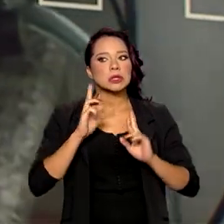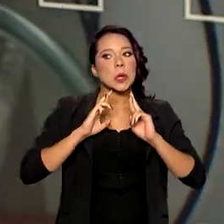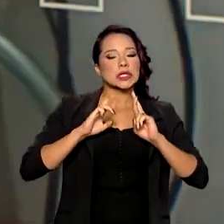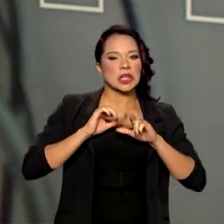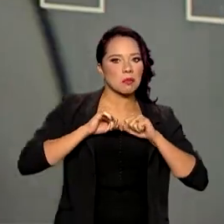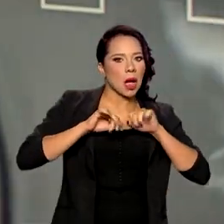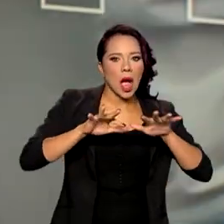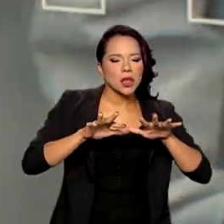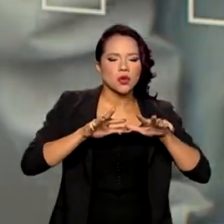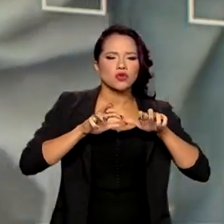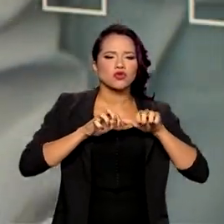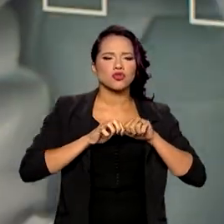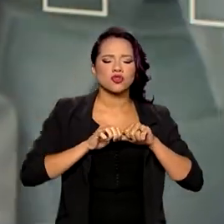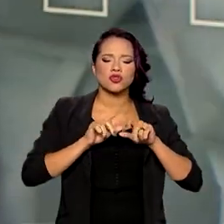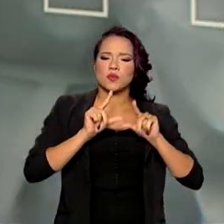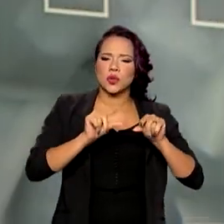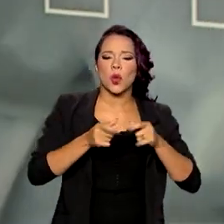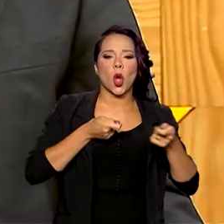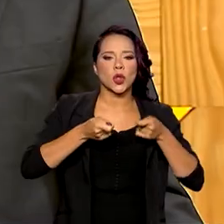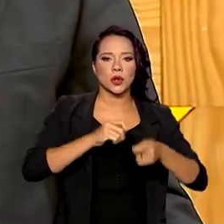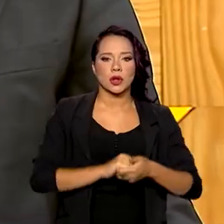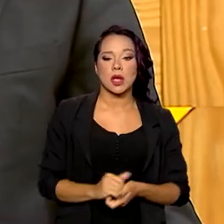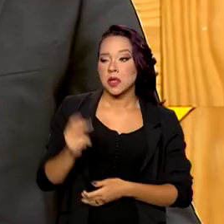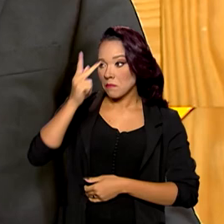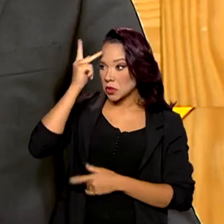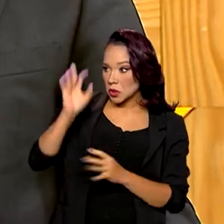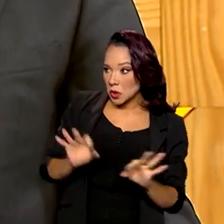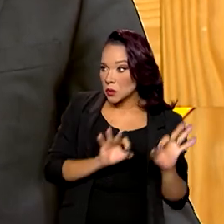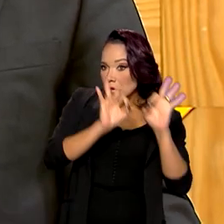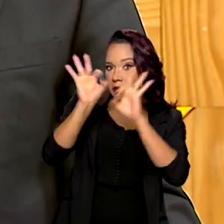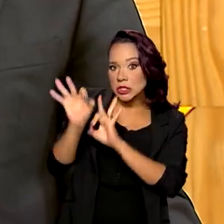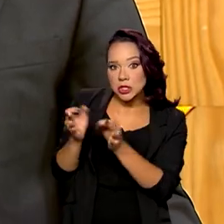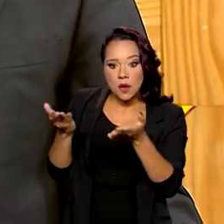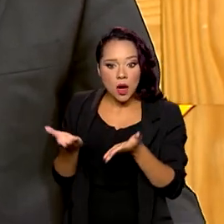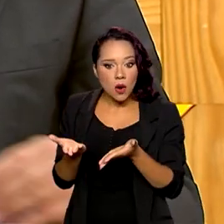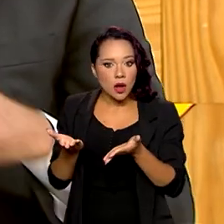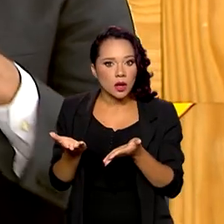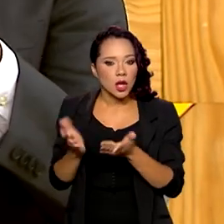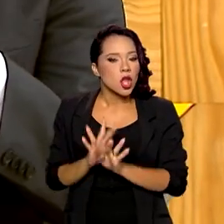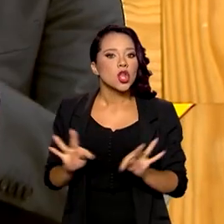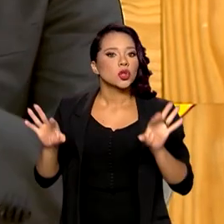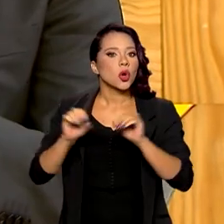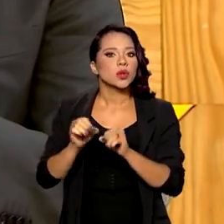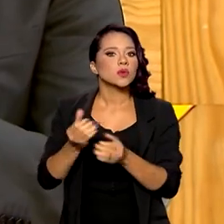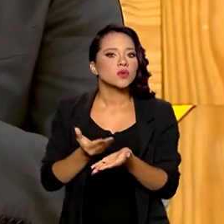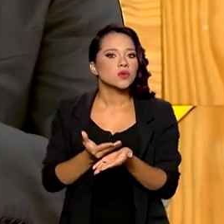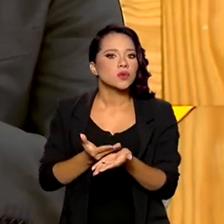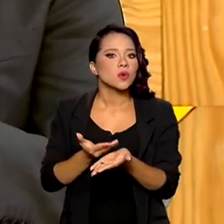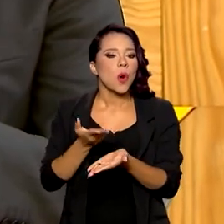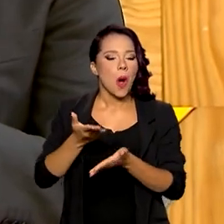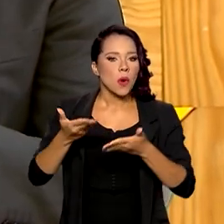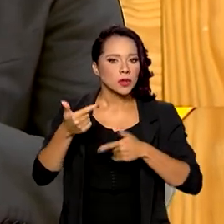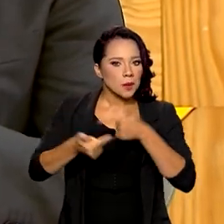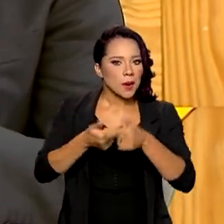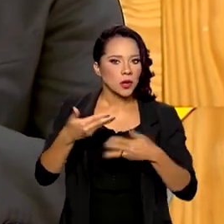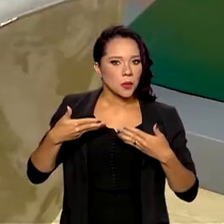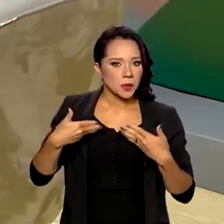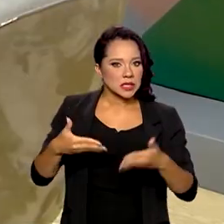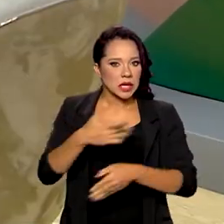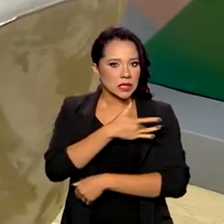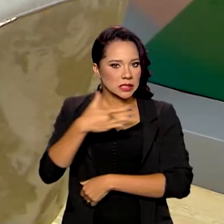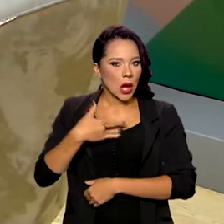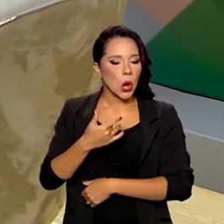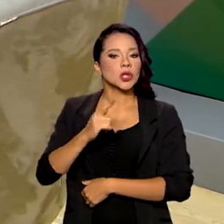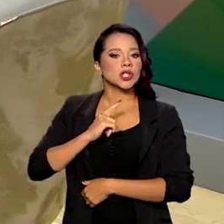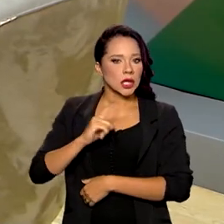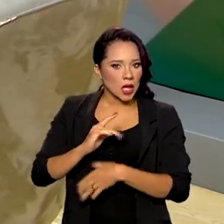controlado. Então, para as pessoas que nos assistem aqui, todas as iniciativas do Ministério da Saúde estão sendo